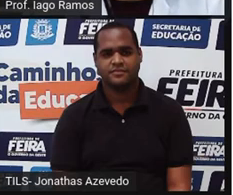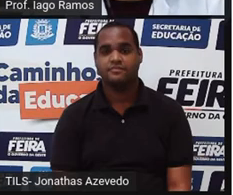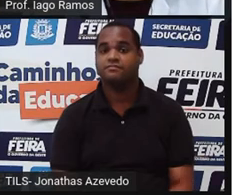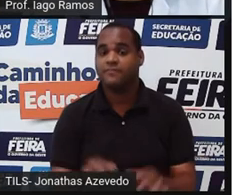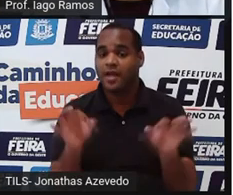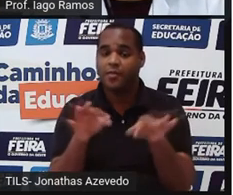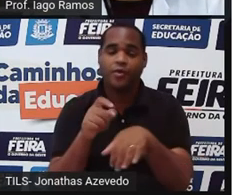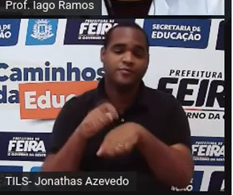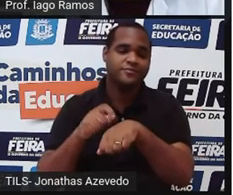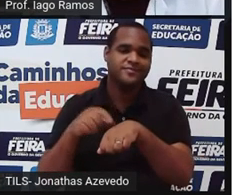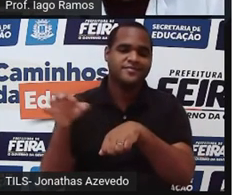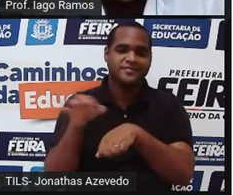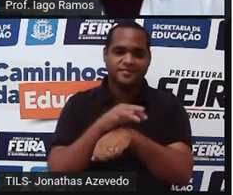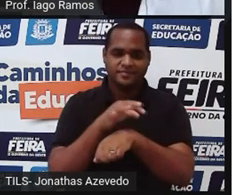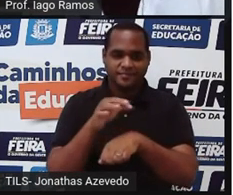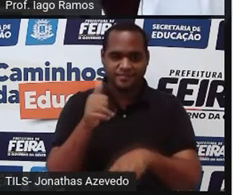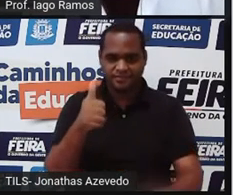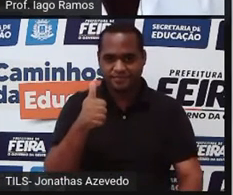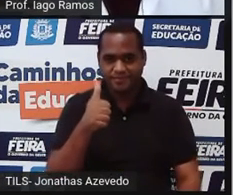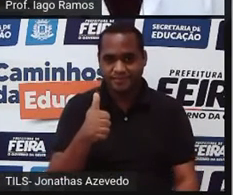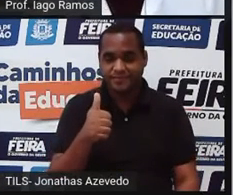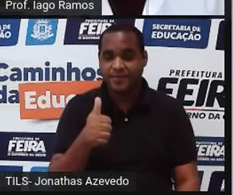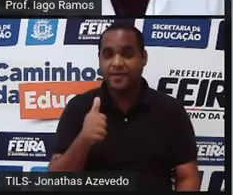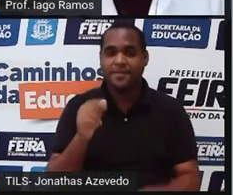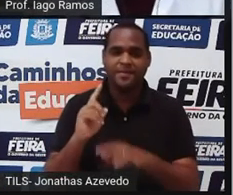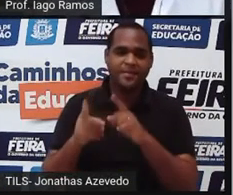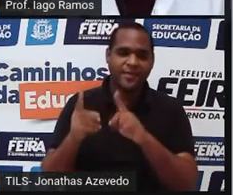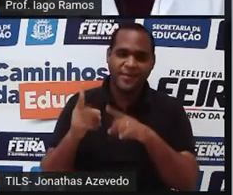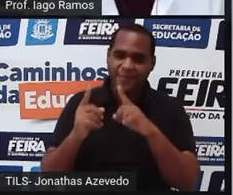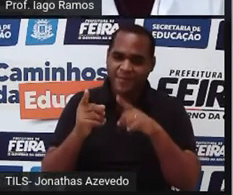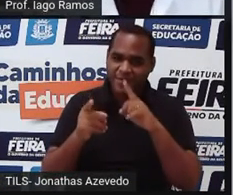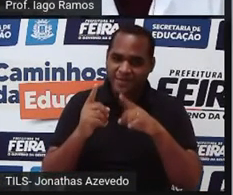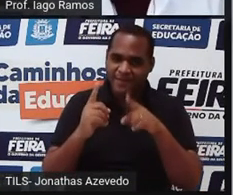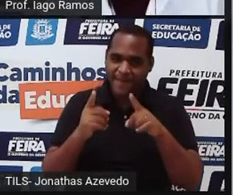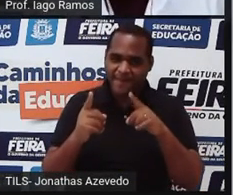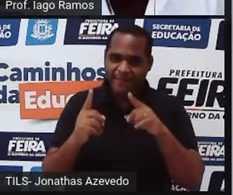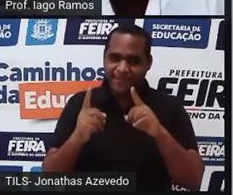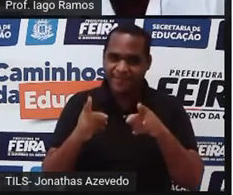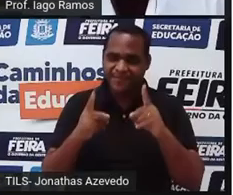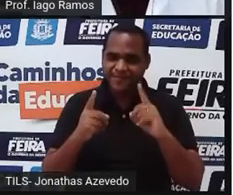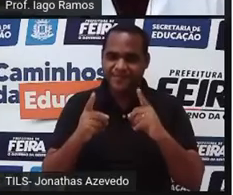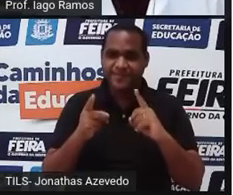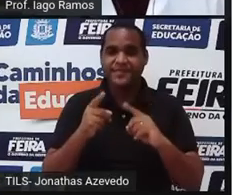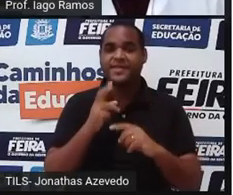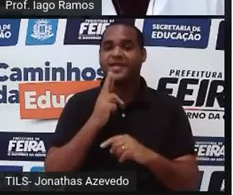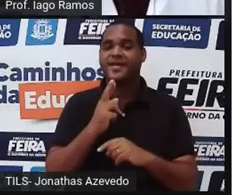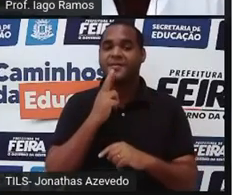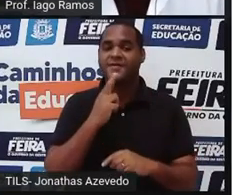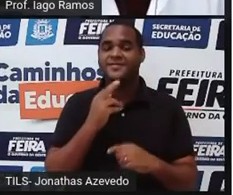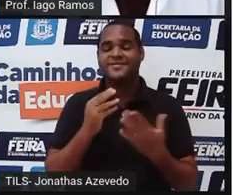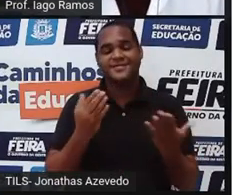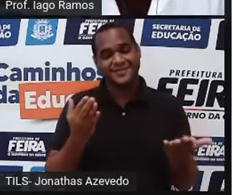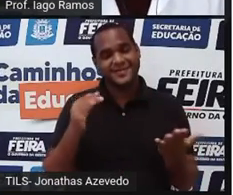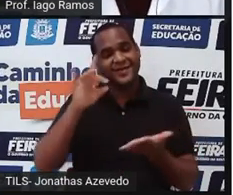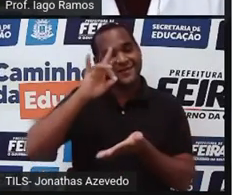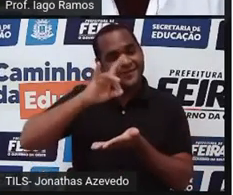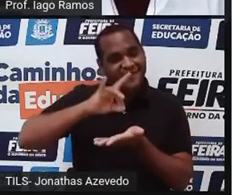Acabou o tempo. Vamos lá? Um pouquinho de suspense não faz mal. A resposta é